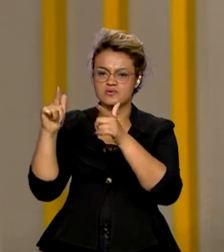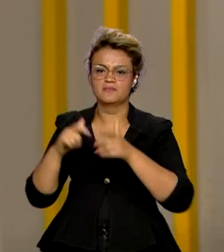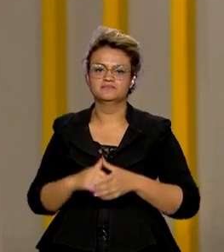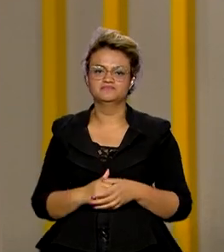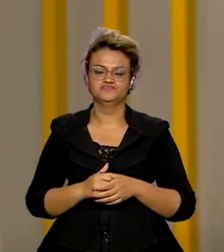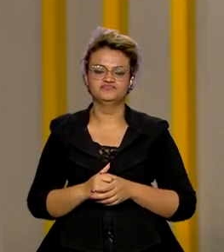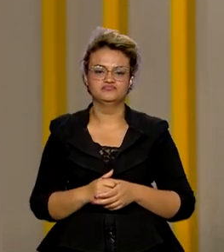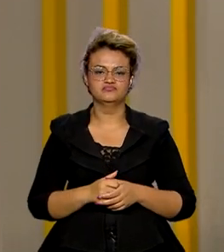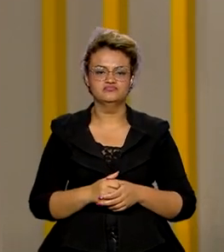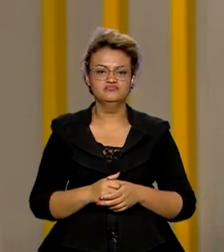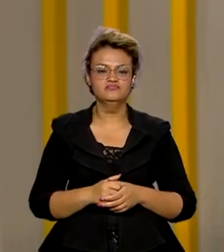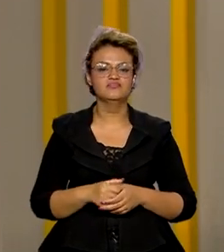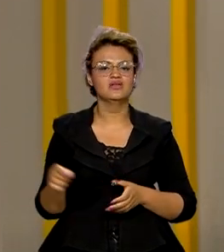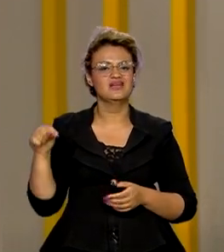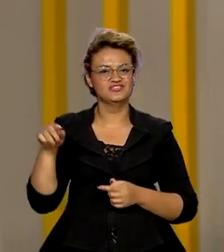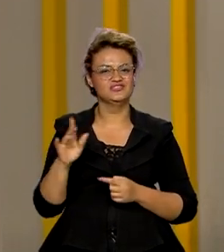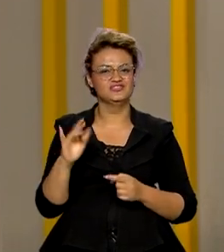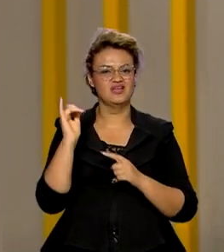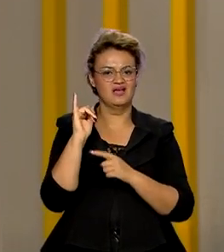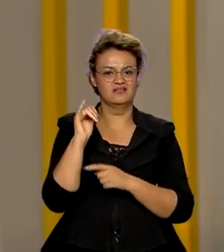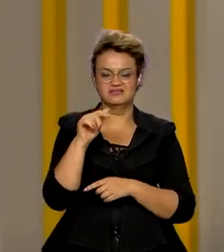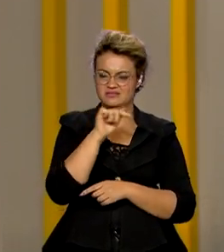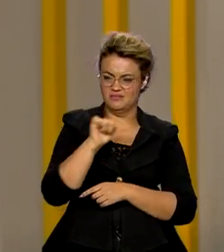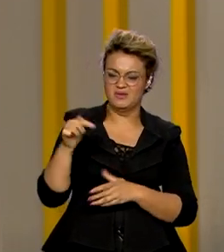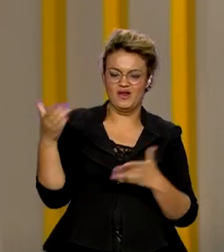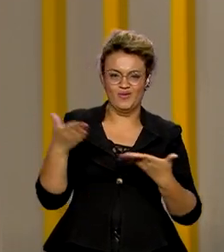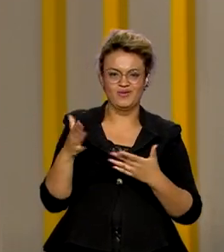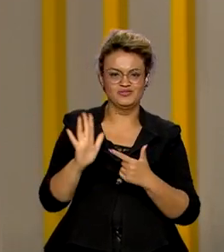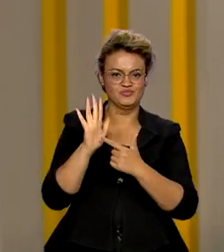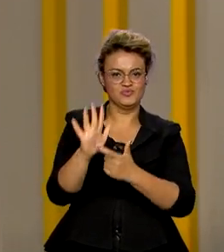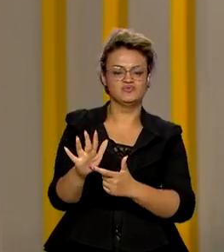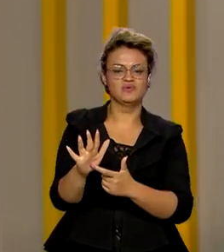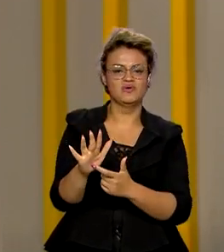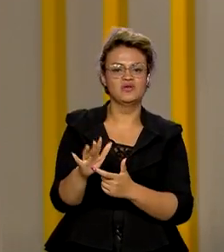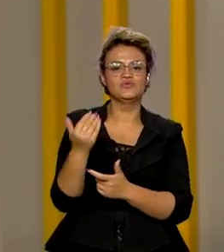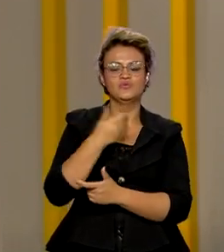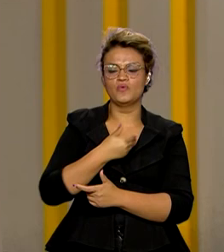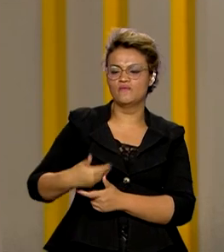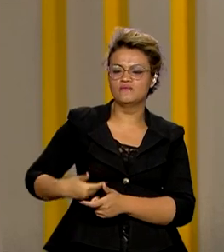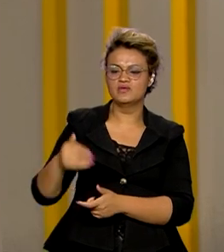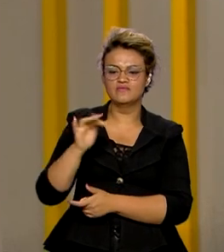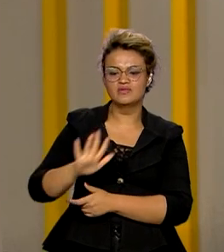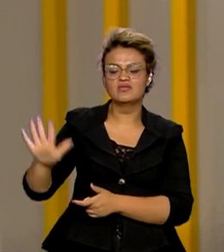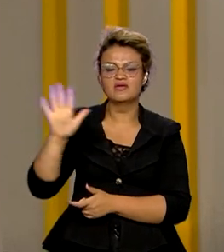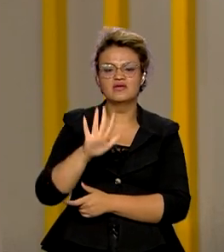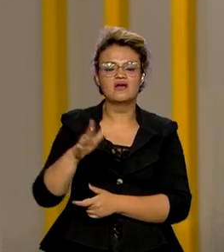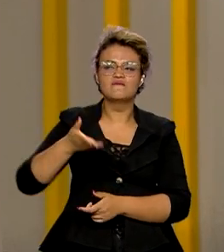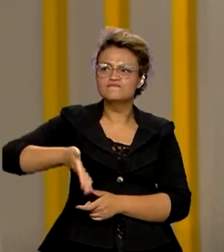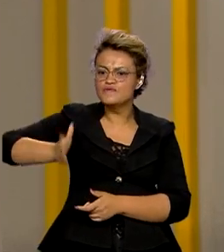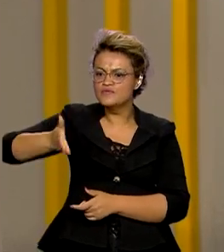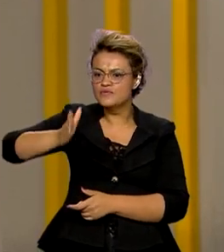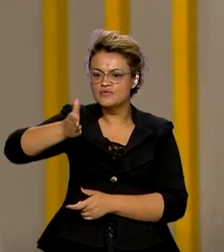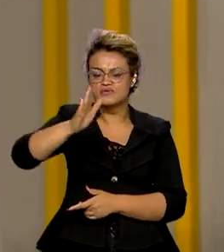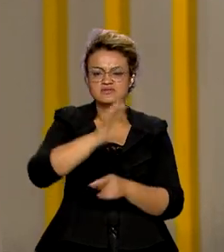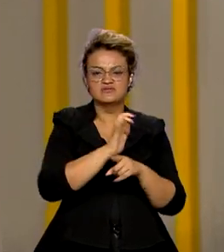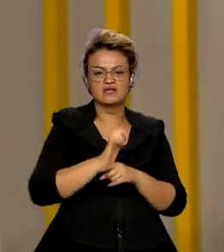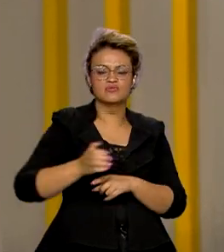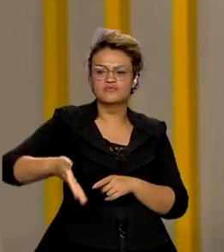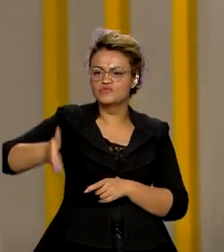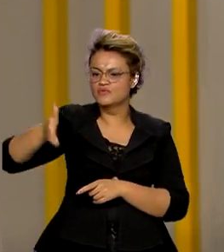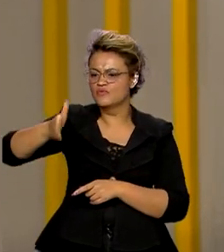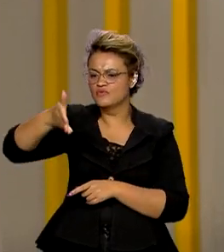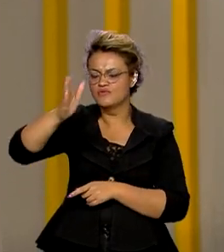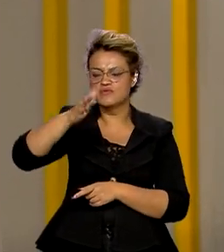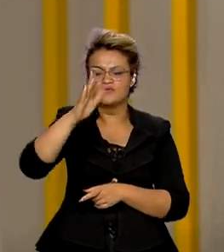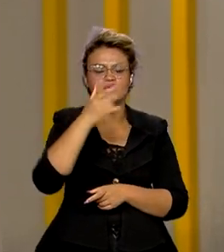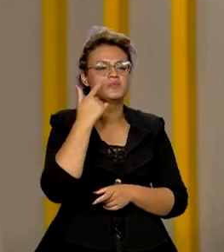Nós mostramos ao longo desta semana aqui no Brasil em Dia, que o governo federal começou a percorrer os estados brasileiros para ouvir